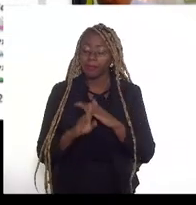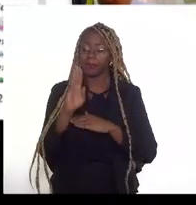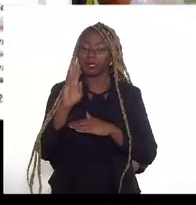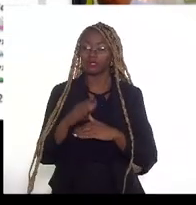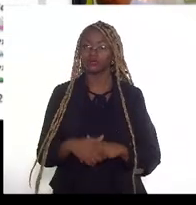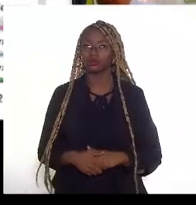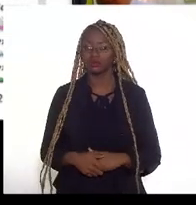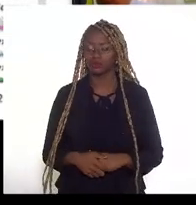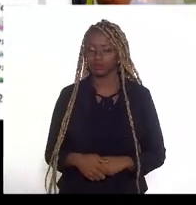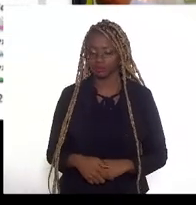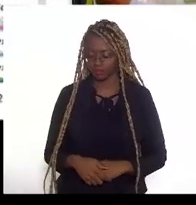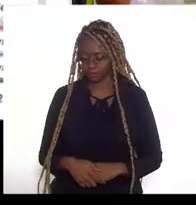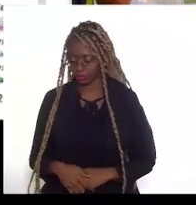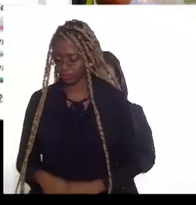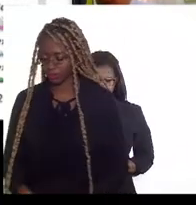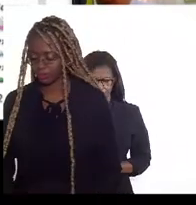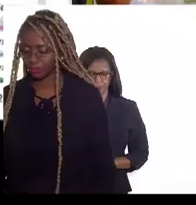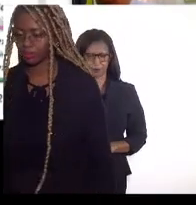Entendi, mas assim,